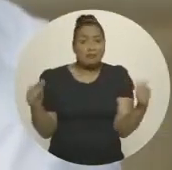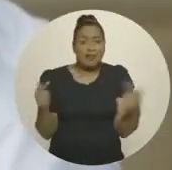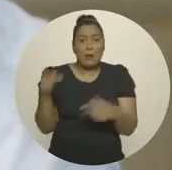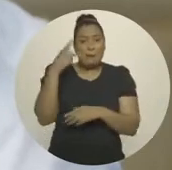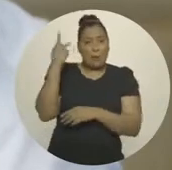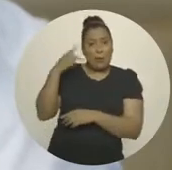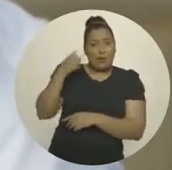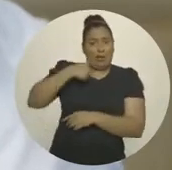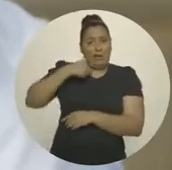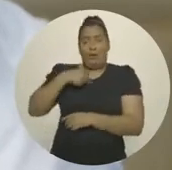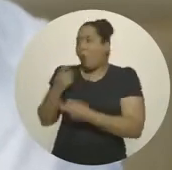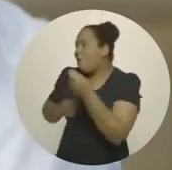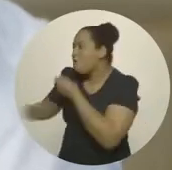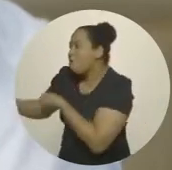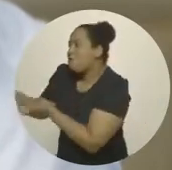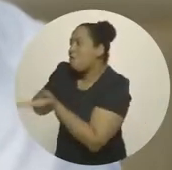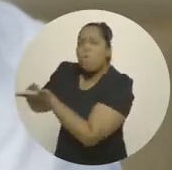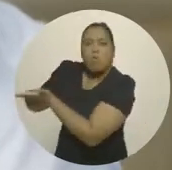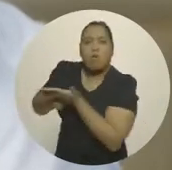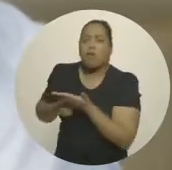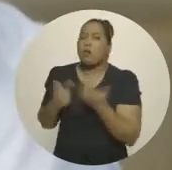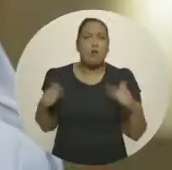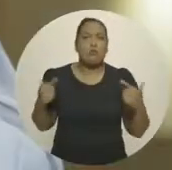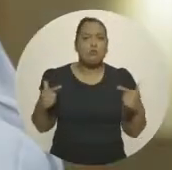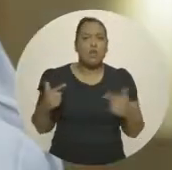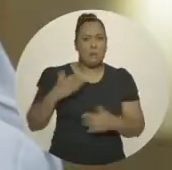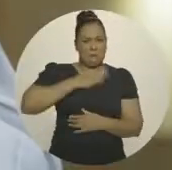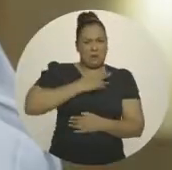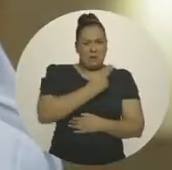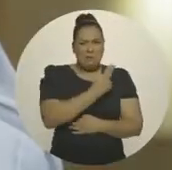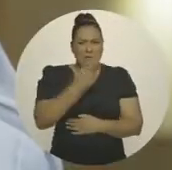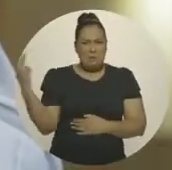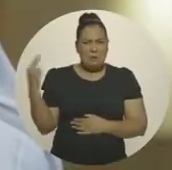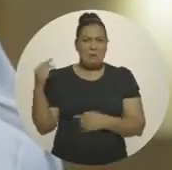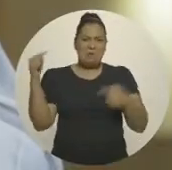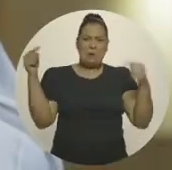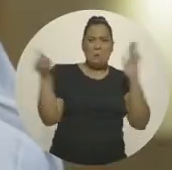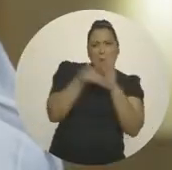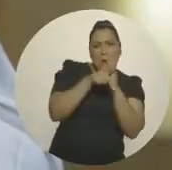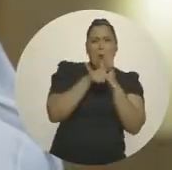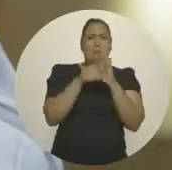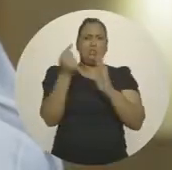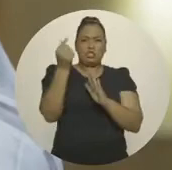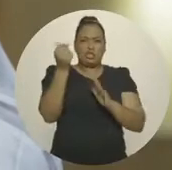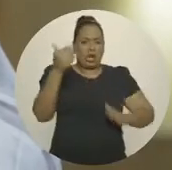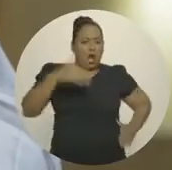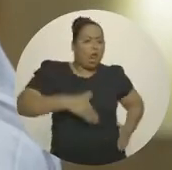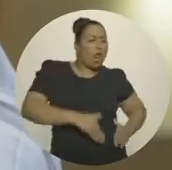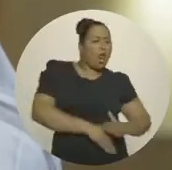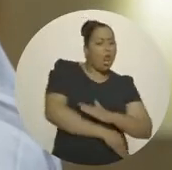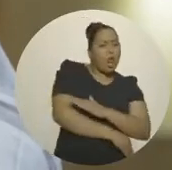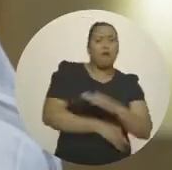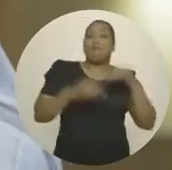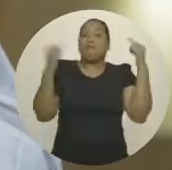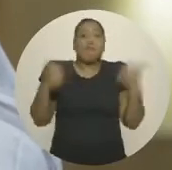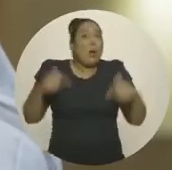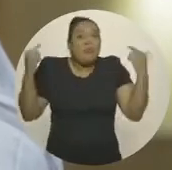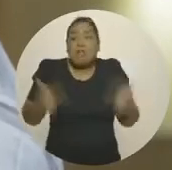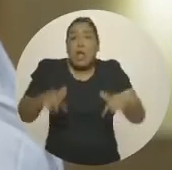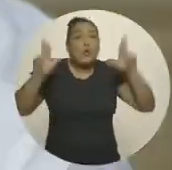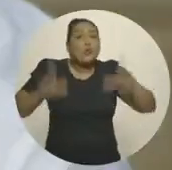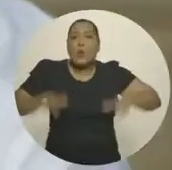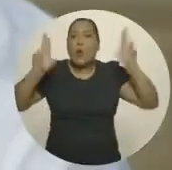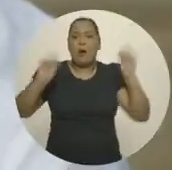Não fiz da política um balcão de negócios. Você nunca verá Roberto França enfiando dinheiro no